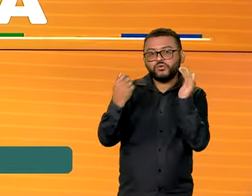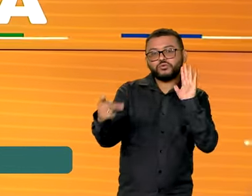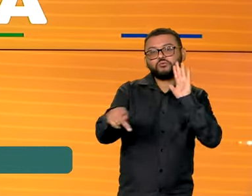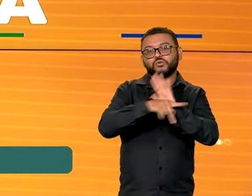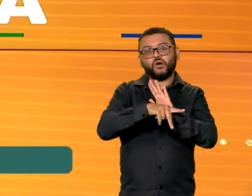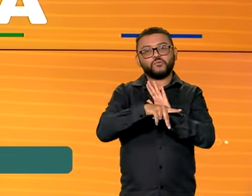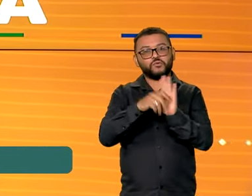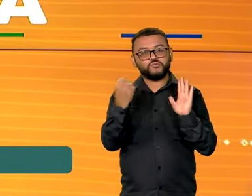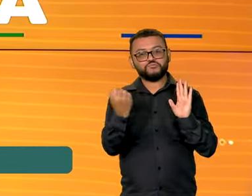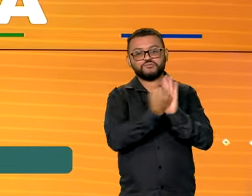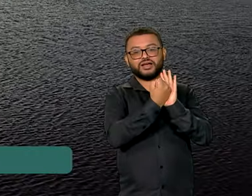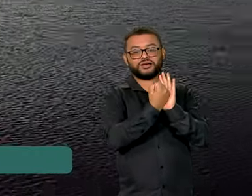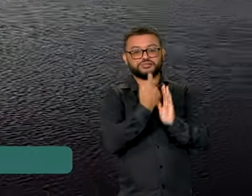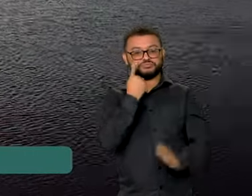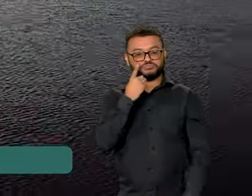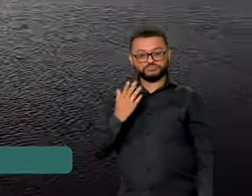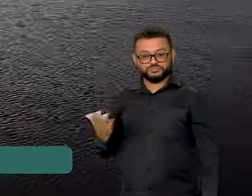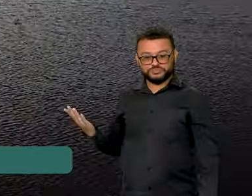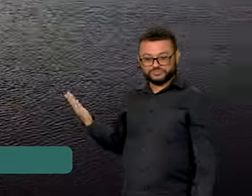reconhecido.